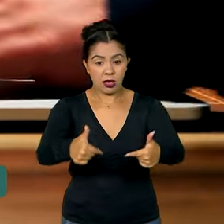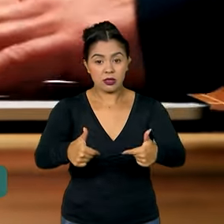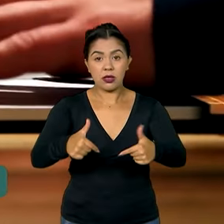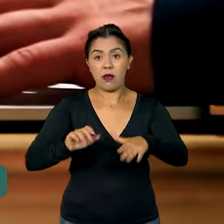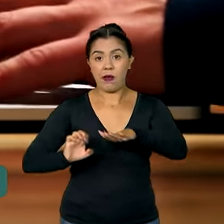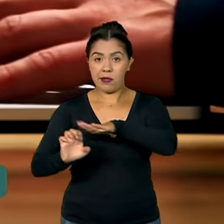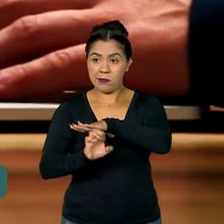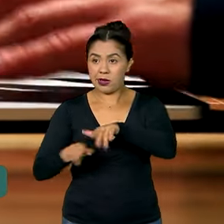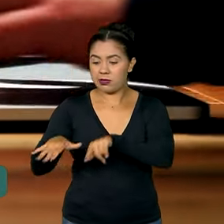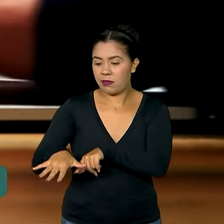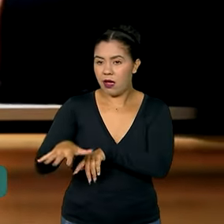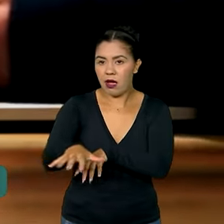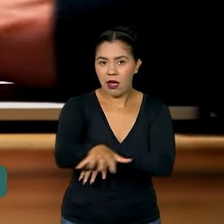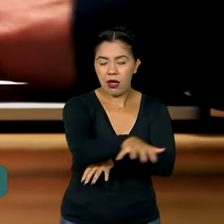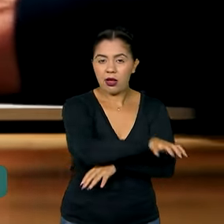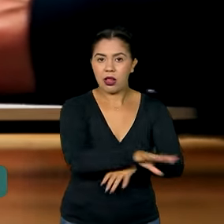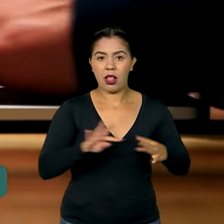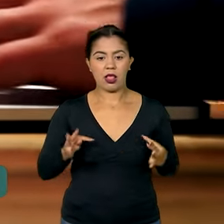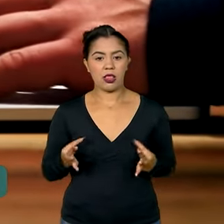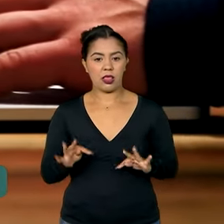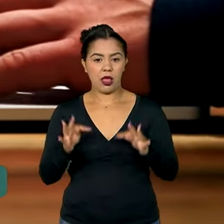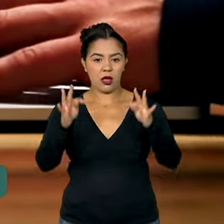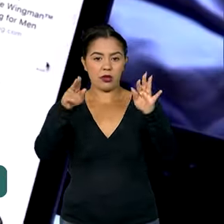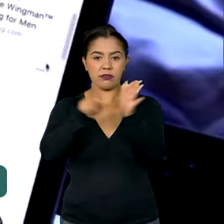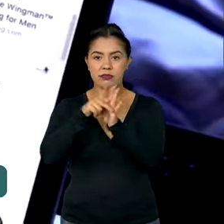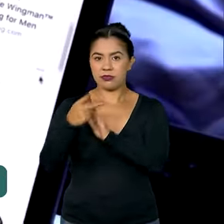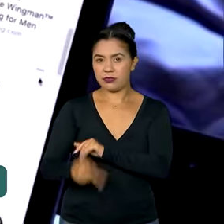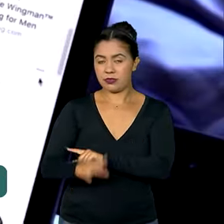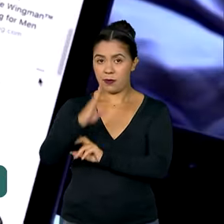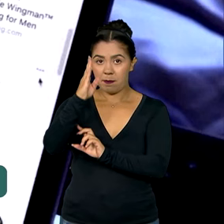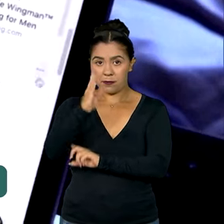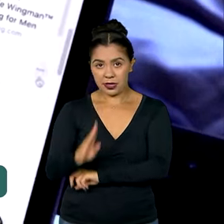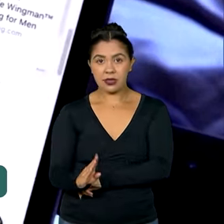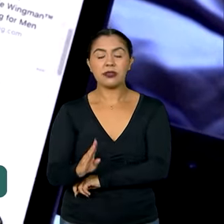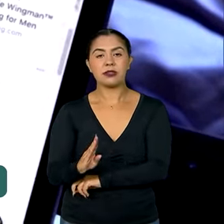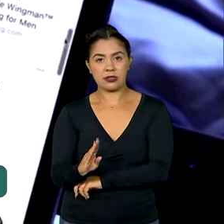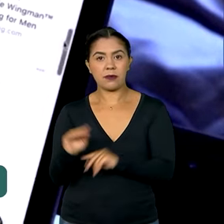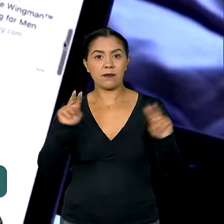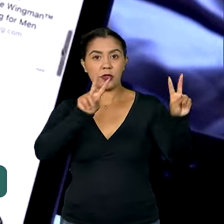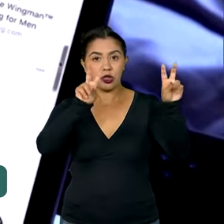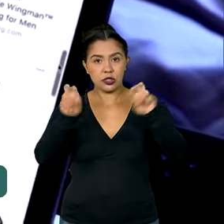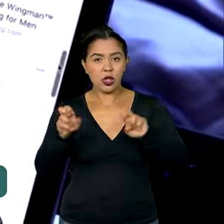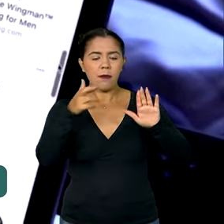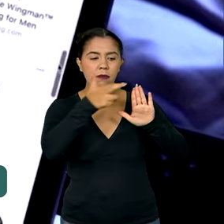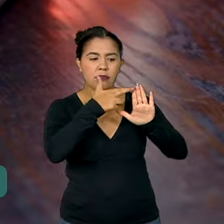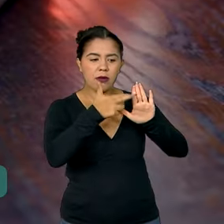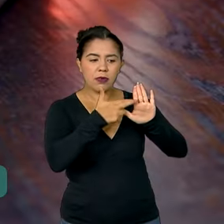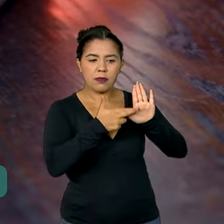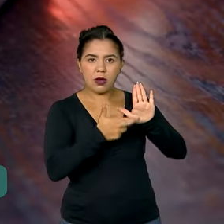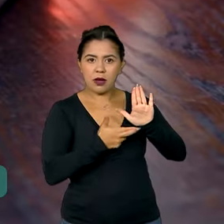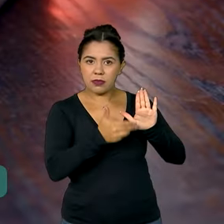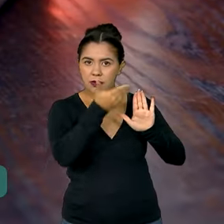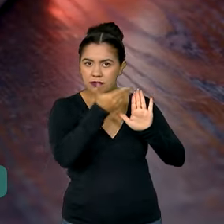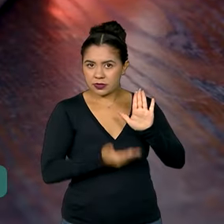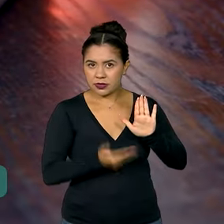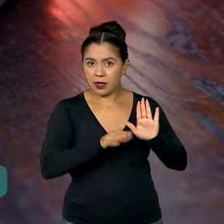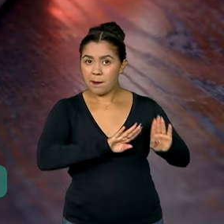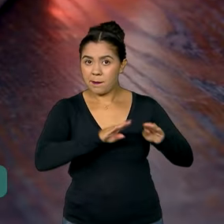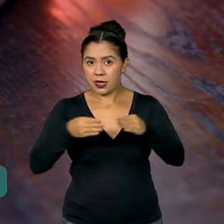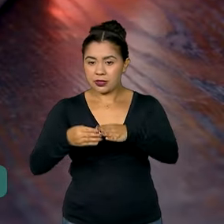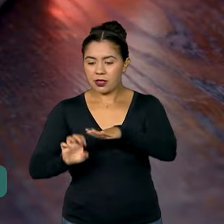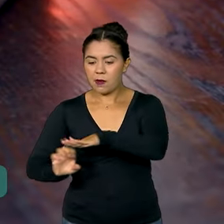empresas de tecnologia aqui no Brasil. A regulação econômica dessas empresas tem como meta